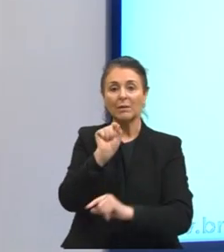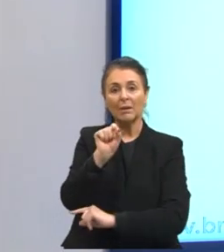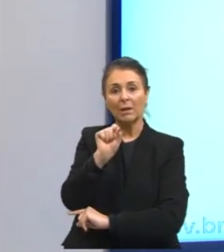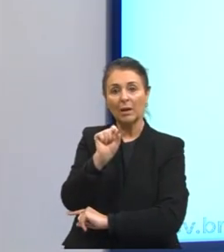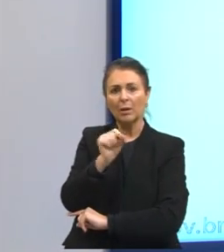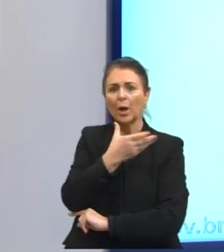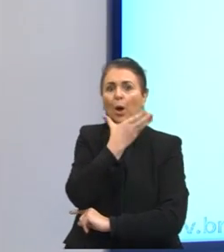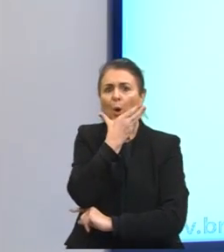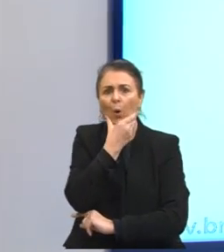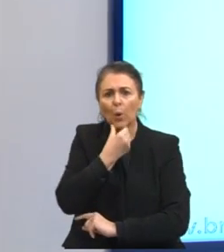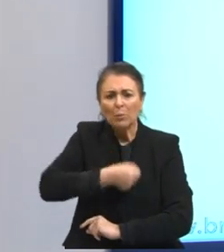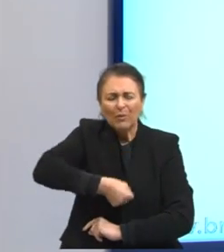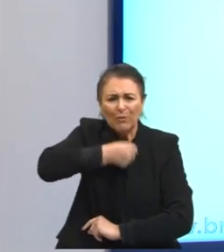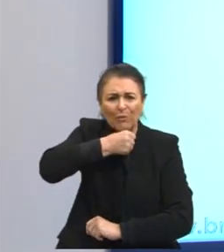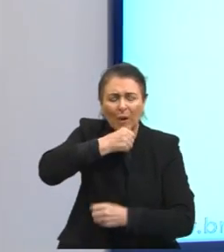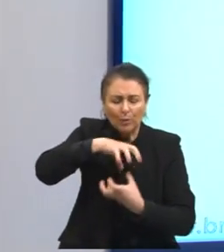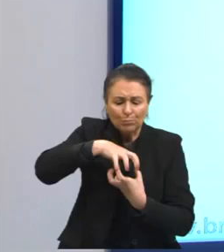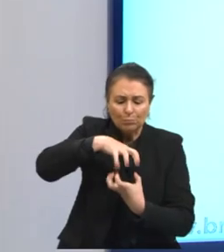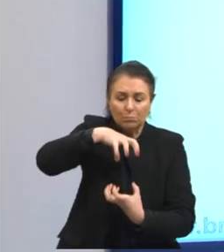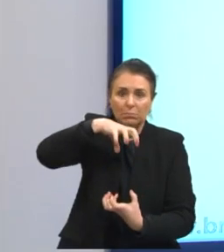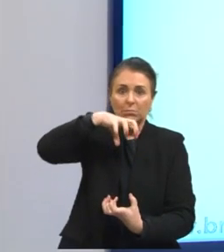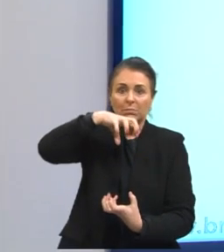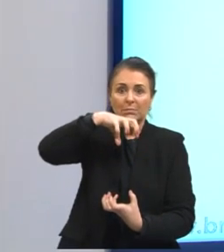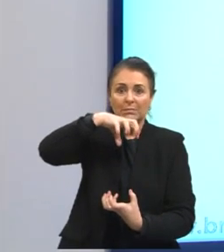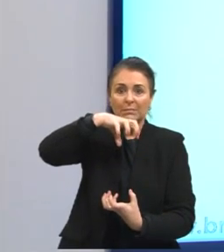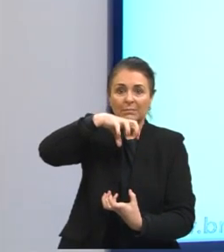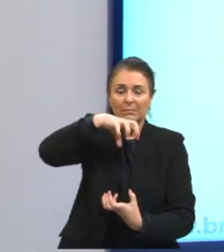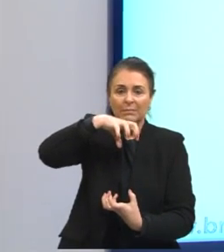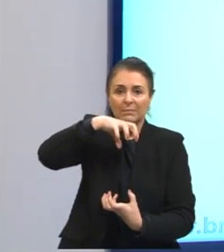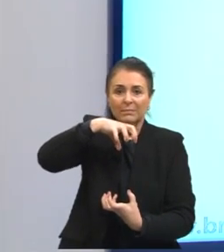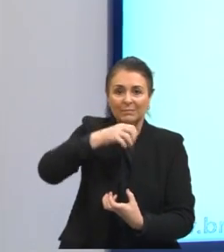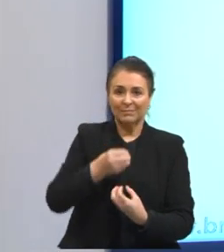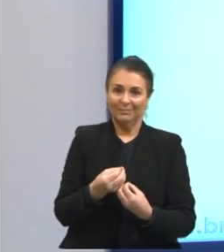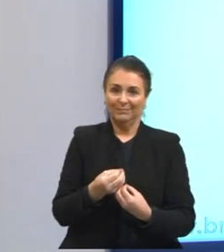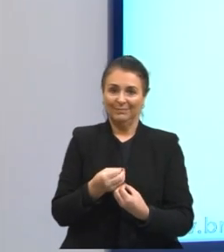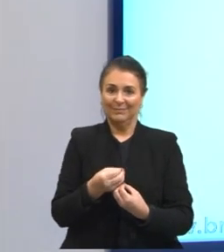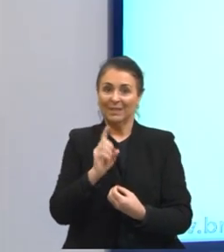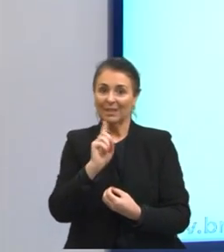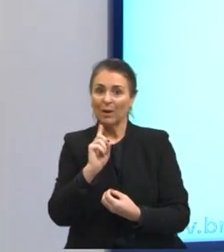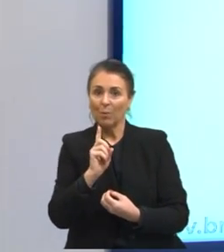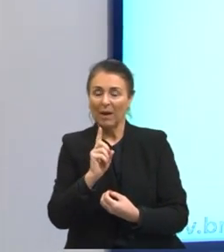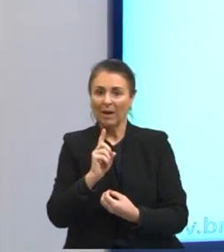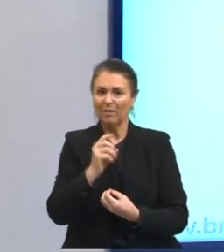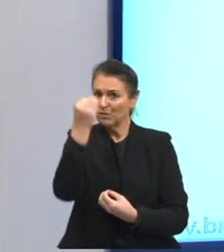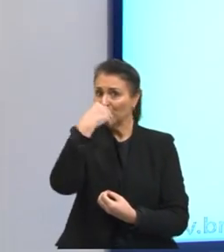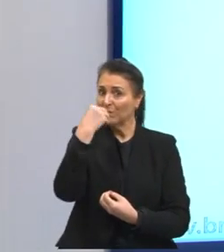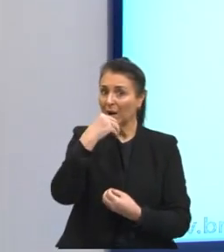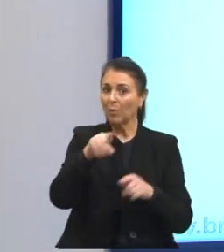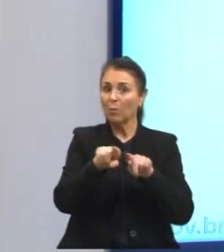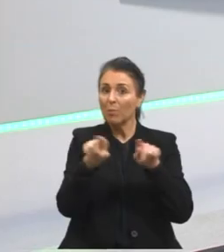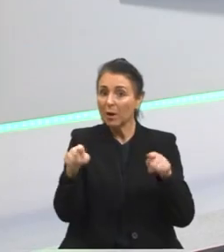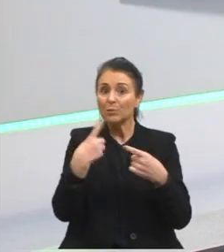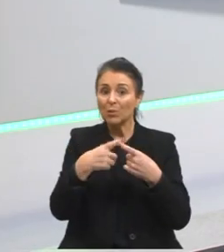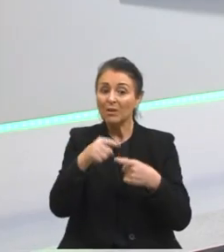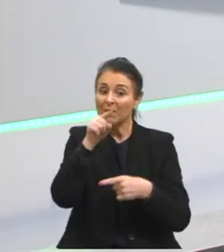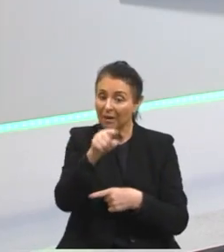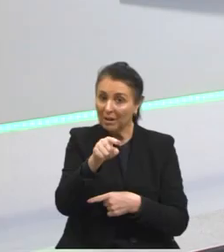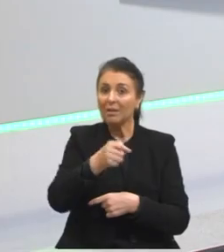uma certa característica até débil, débil no sentido de fraca, de debilitado. Então, está bem?